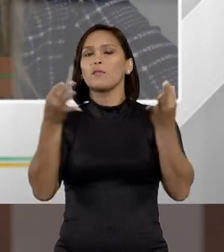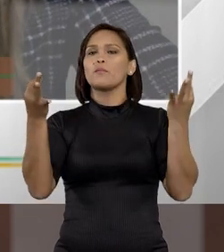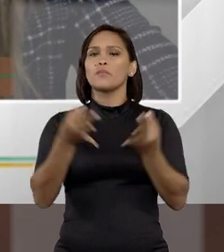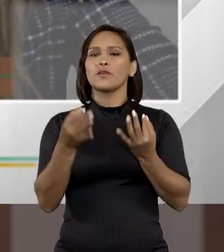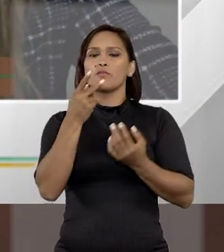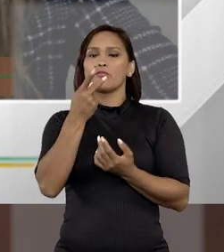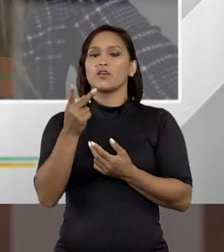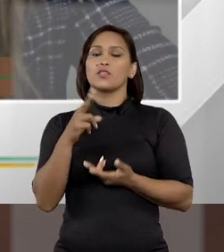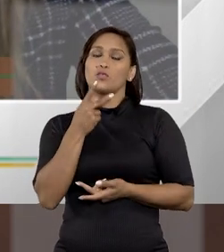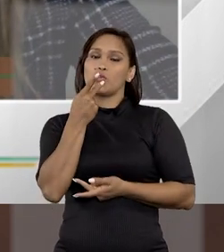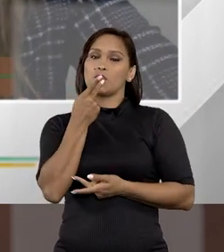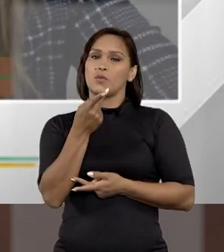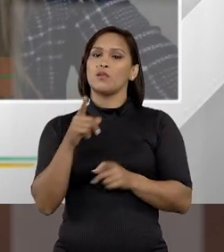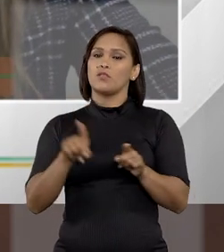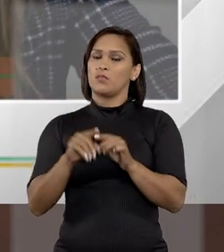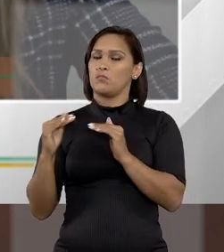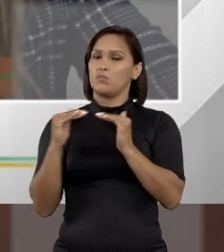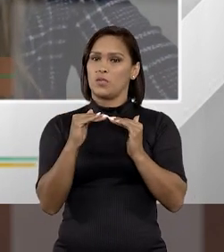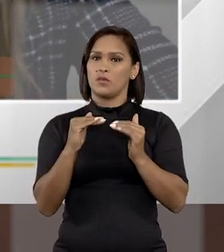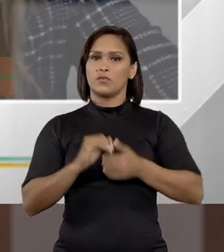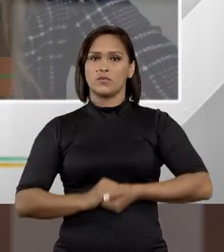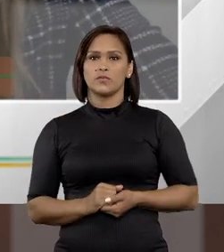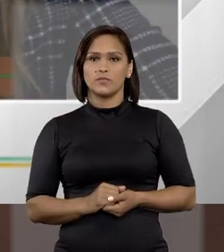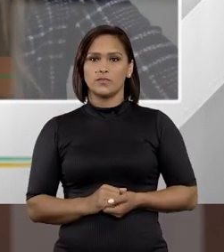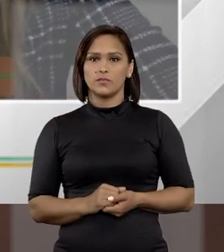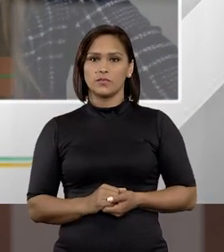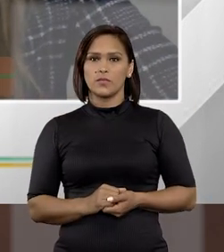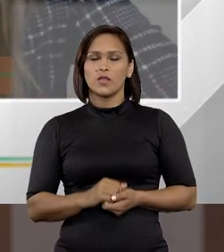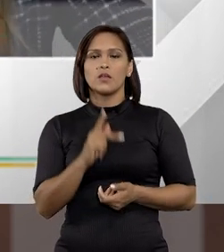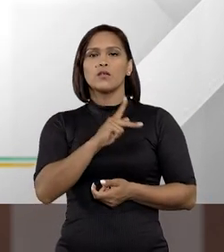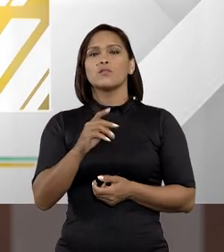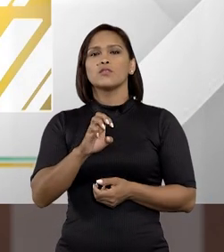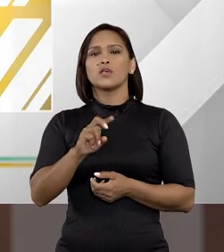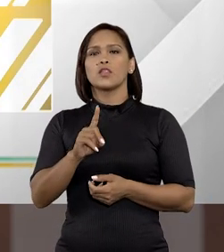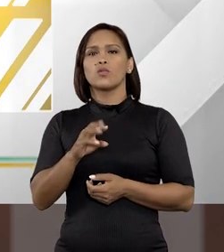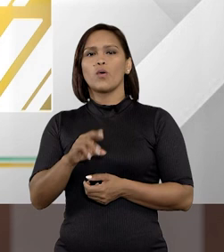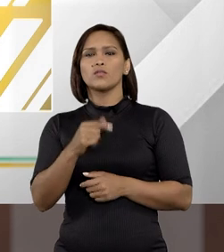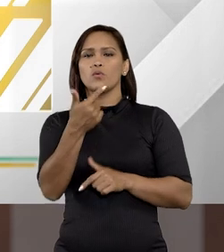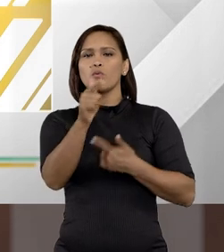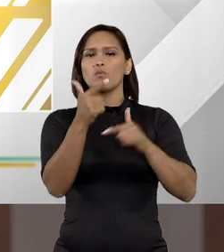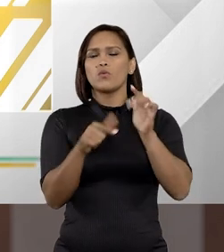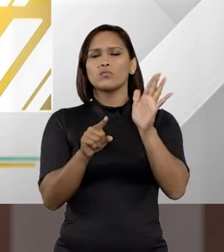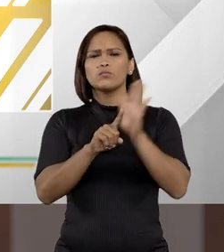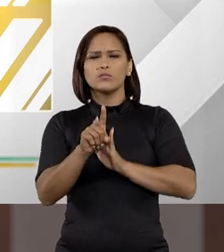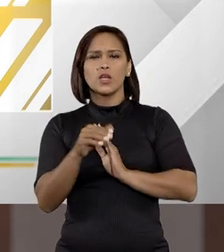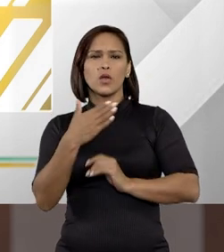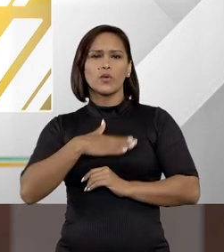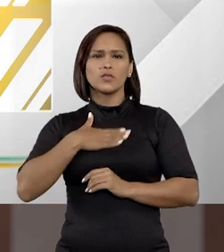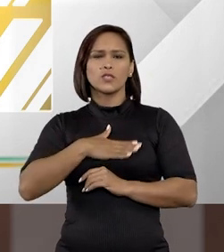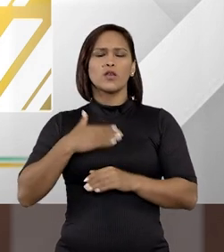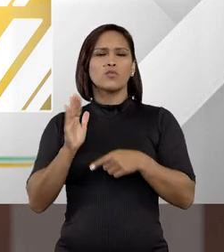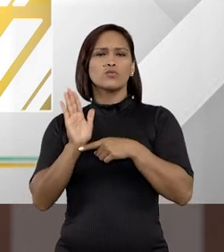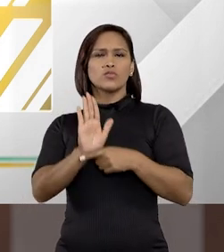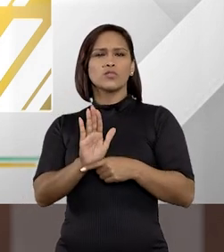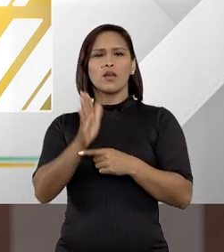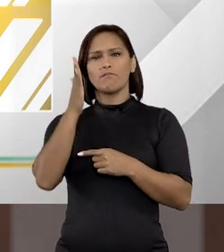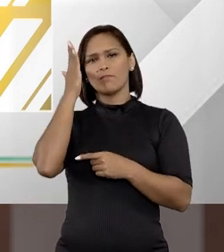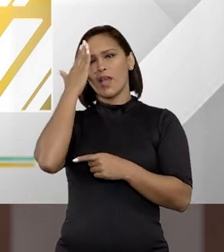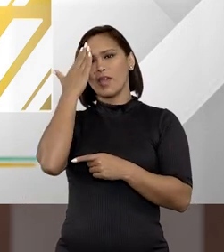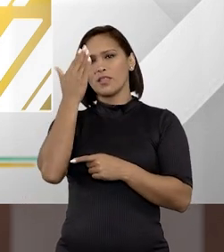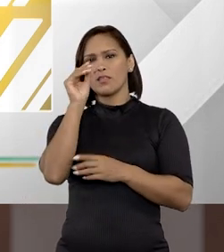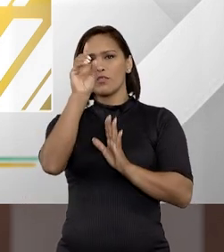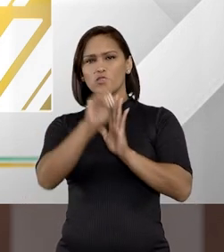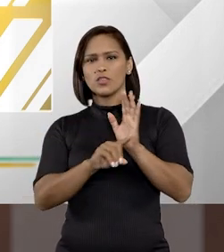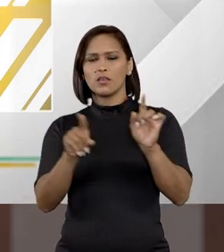perfeita aí a sua, sua colocação, também estou de acordo. Professor Eduardo, e uma outra questão que eu gostaria que você nos ajudasse